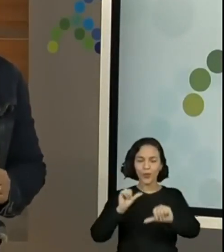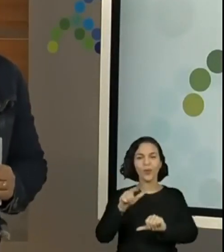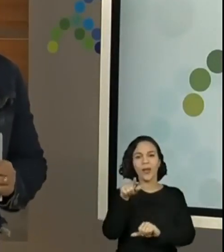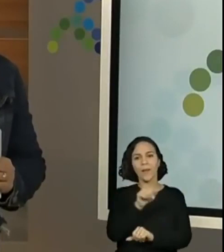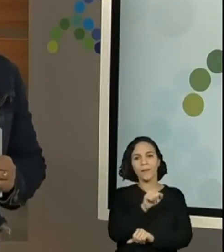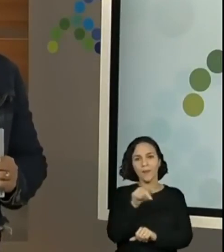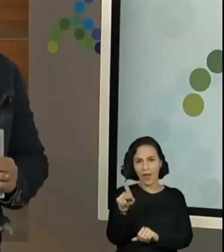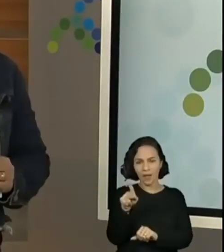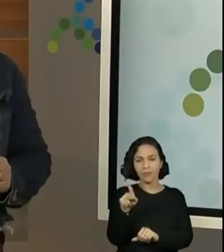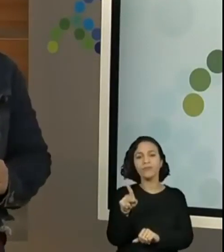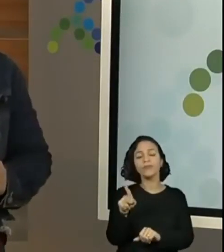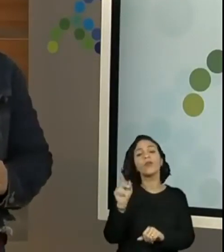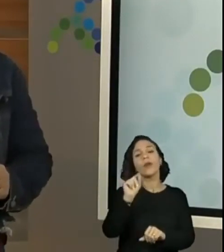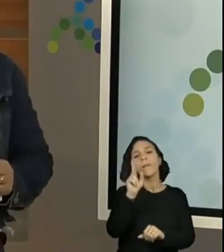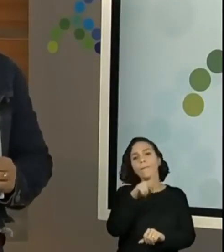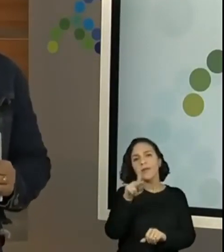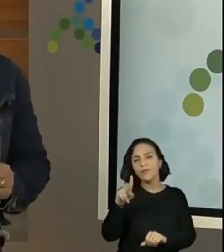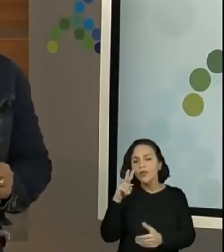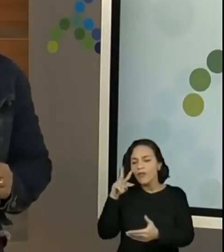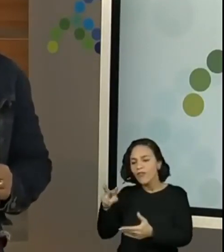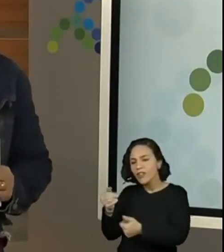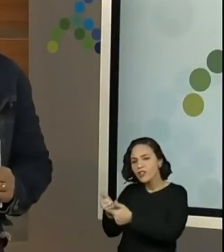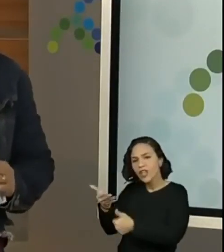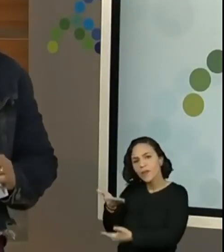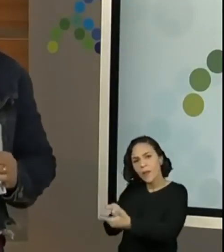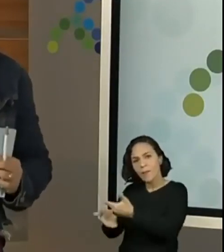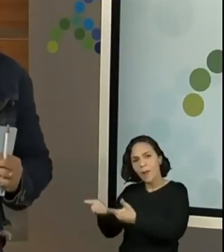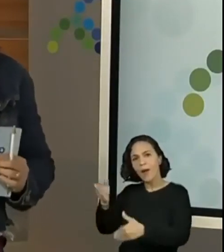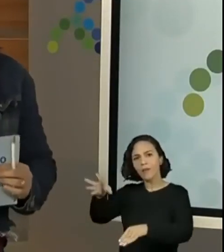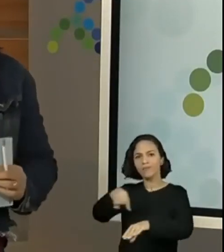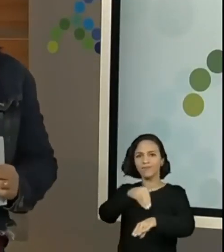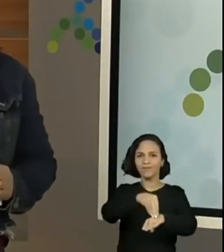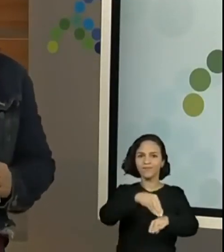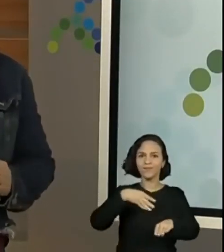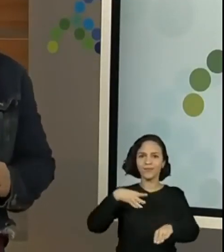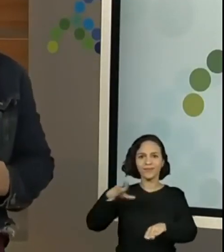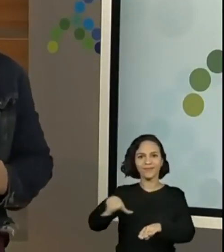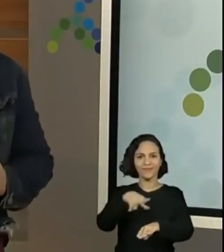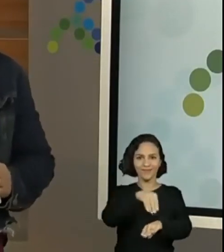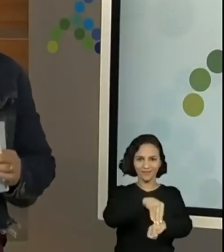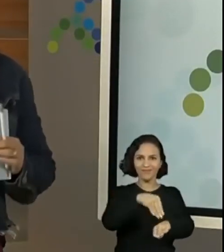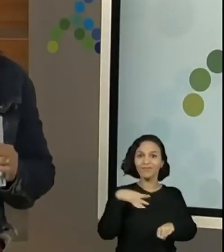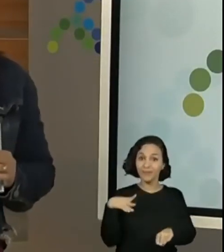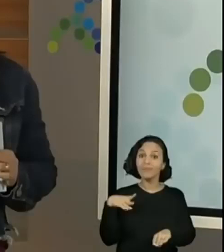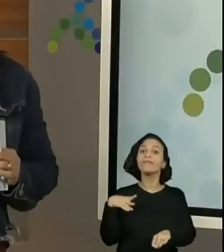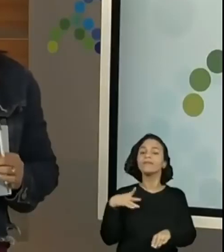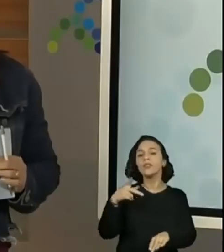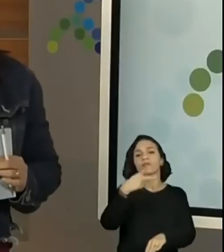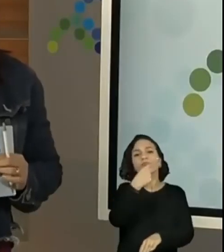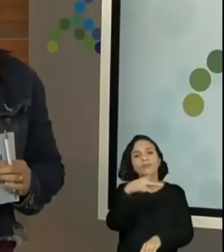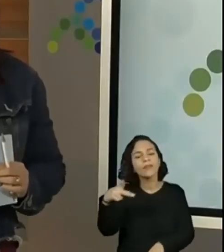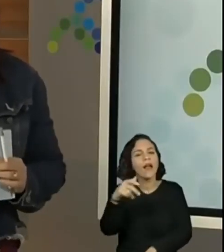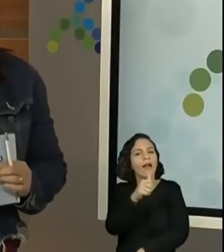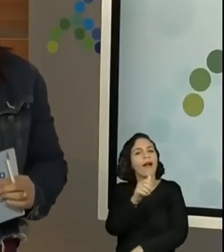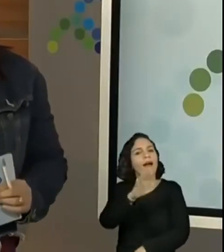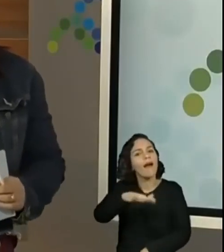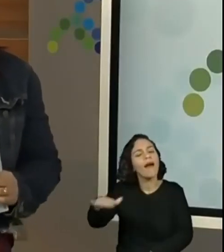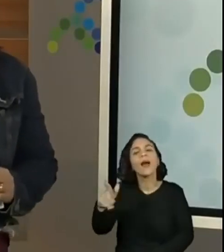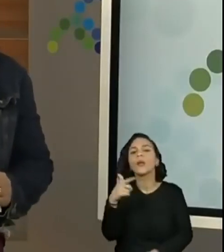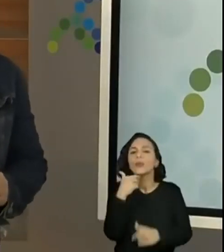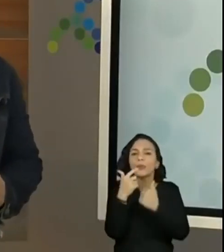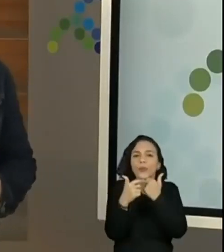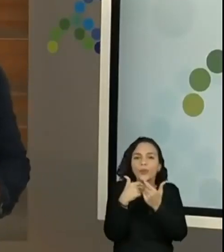aplicativo, vão trazer aqui no chat com a gente as contribuições de vocês, as suas dúvidas, né?